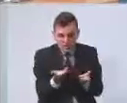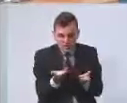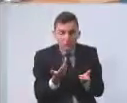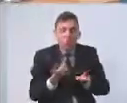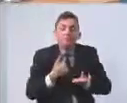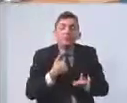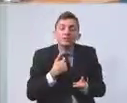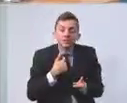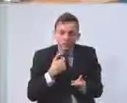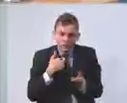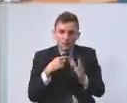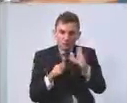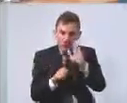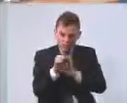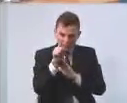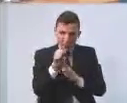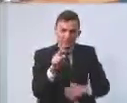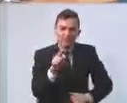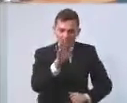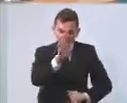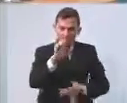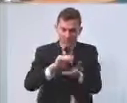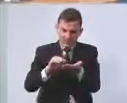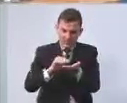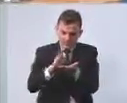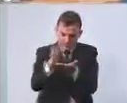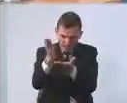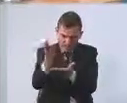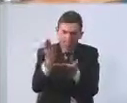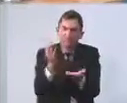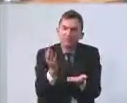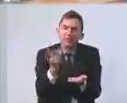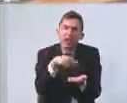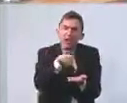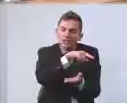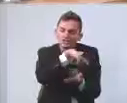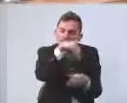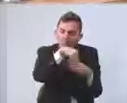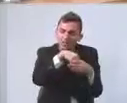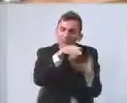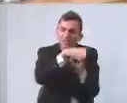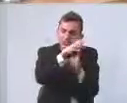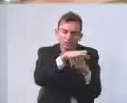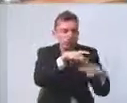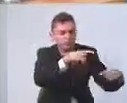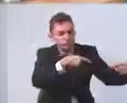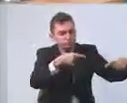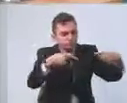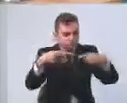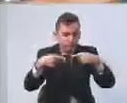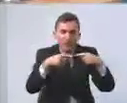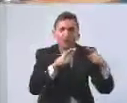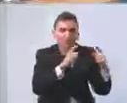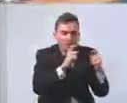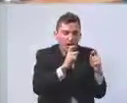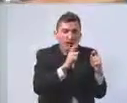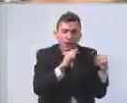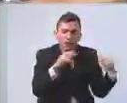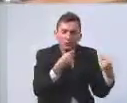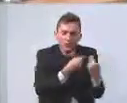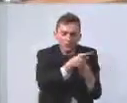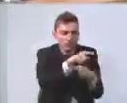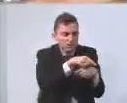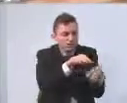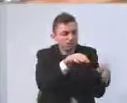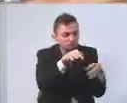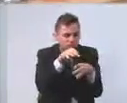questão é a seguinte, secretário, nós, no Conselho, discutimos essa questão, nós nos organizamos, conseguimos,